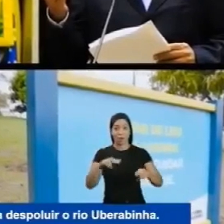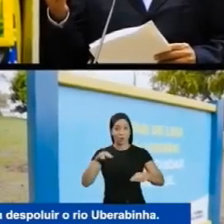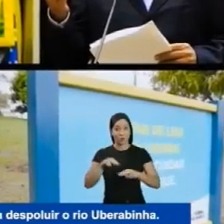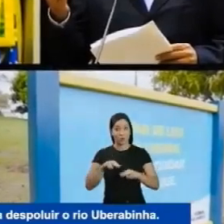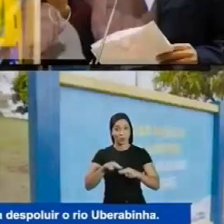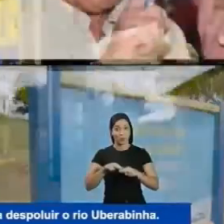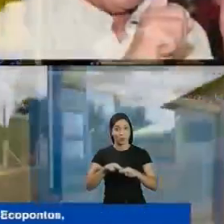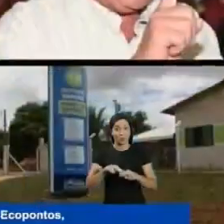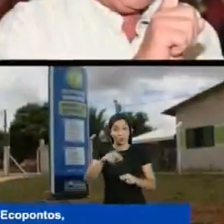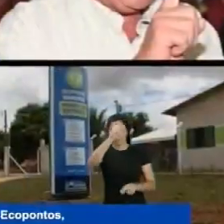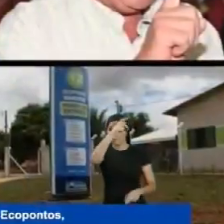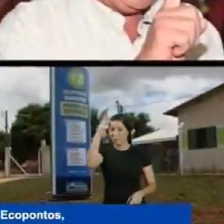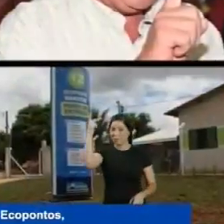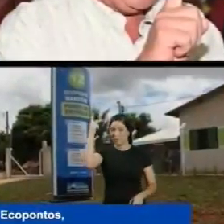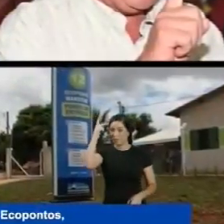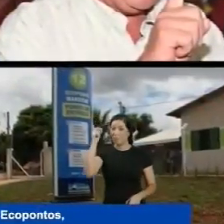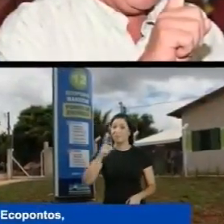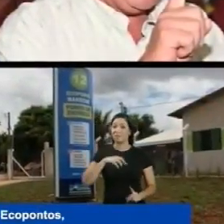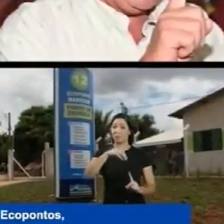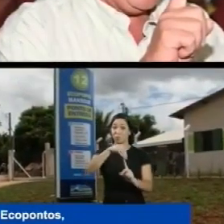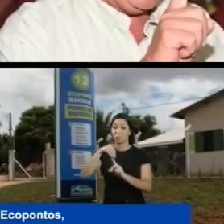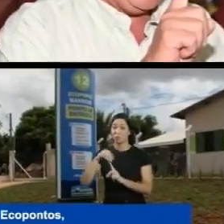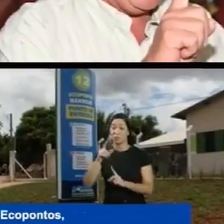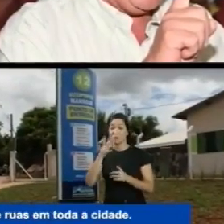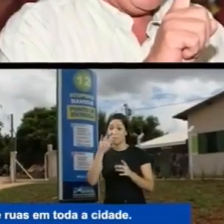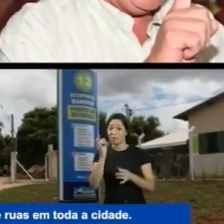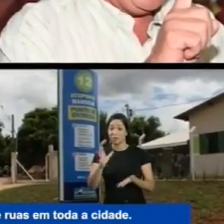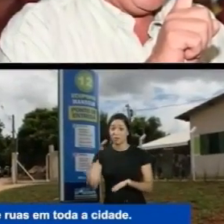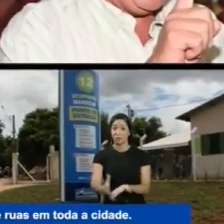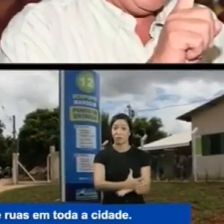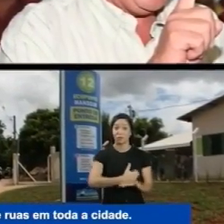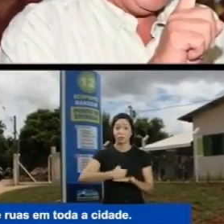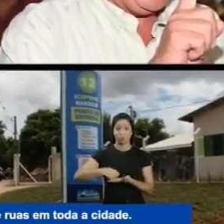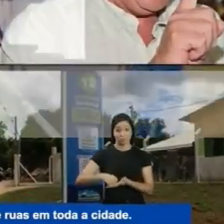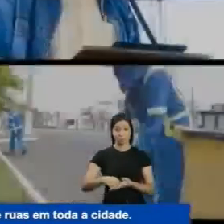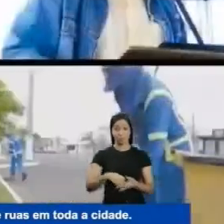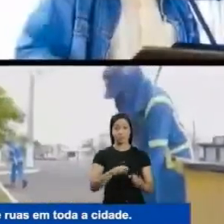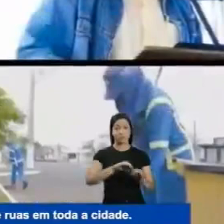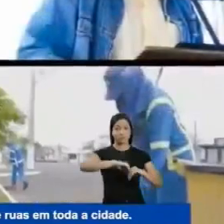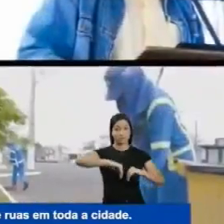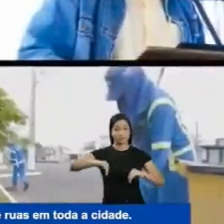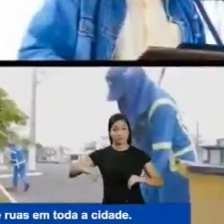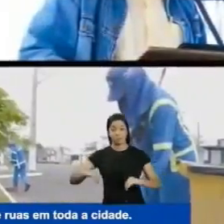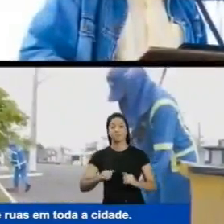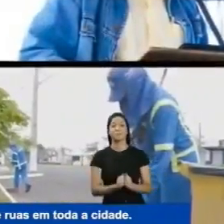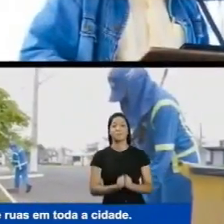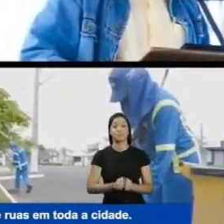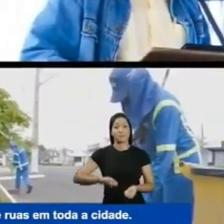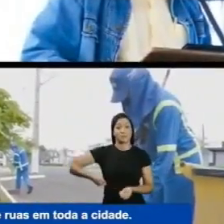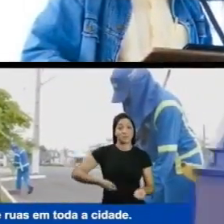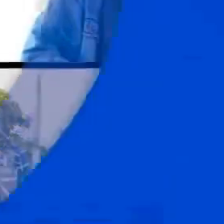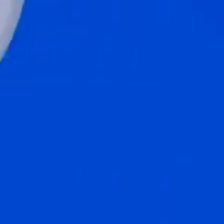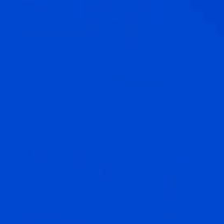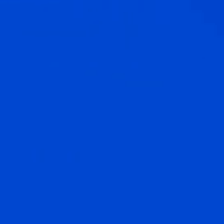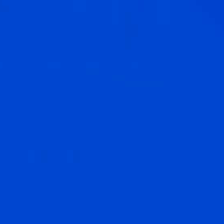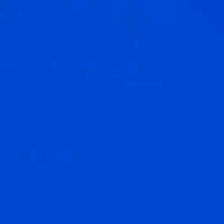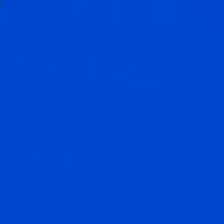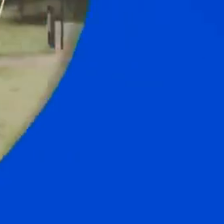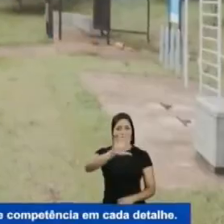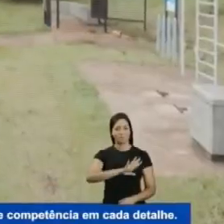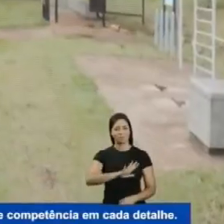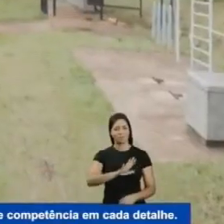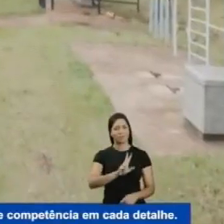o rio Berabinha O prefeito que implantou os ecopontos, a coleta seletiva e ampliou a varrição de ruas em toda a cidade